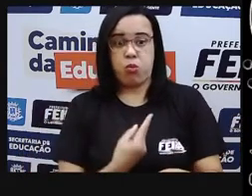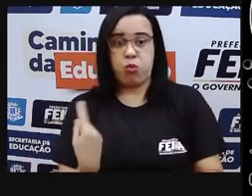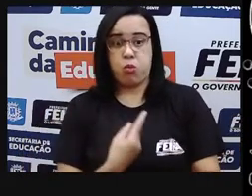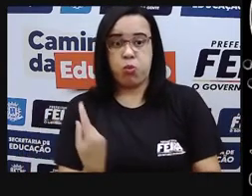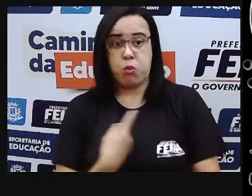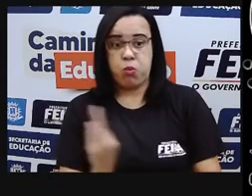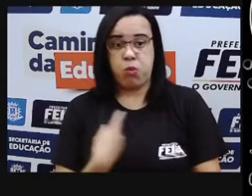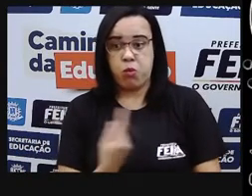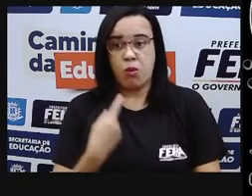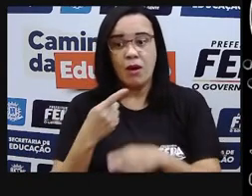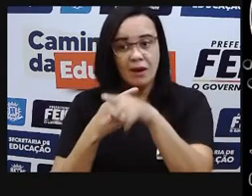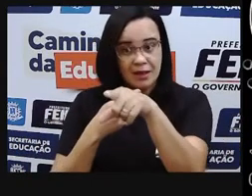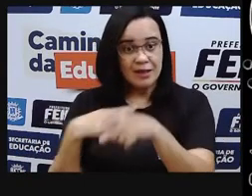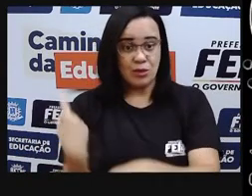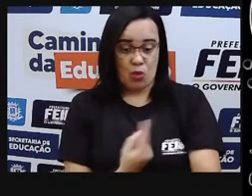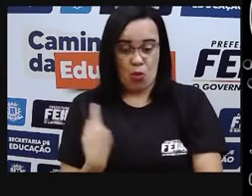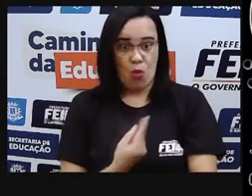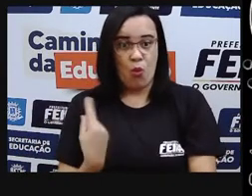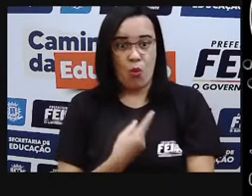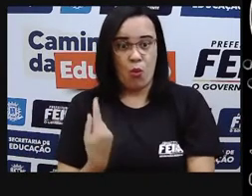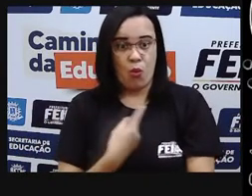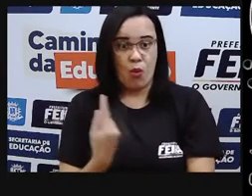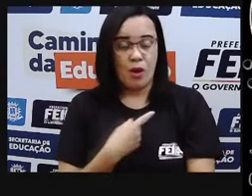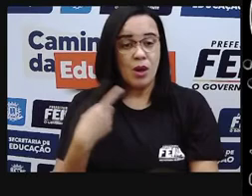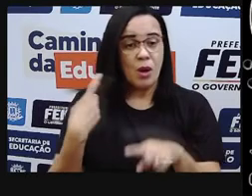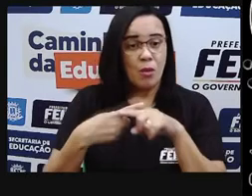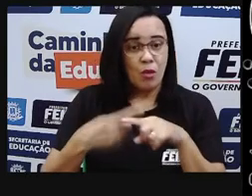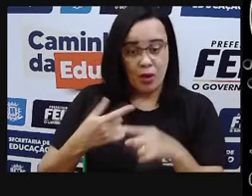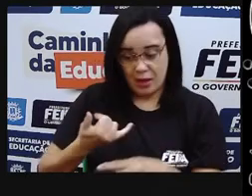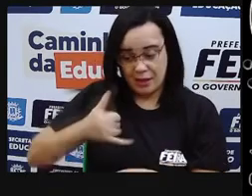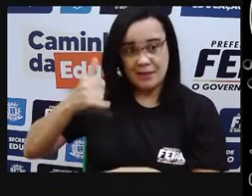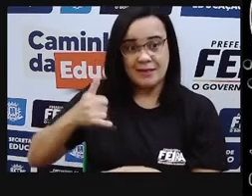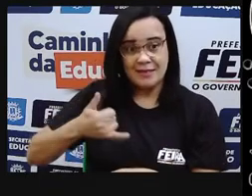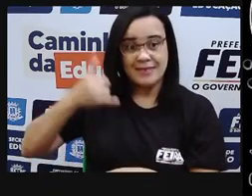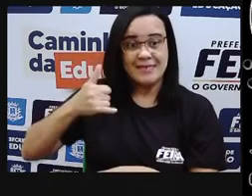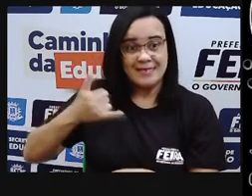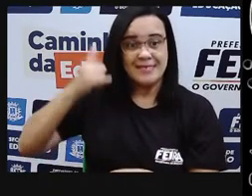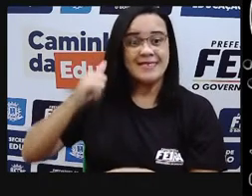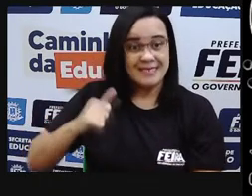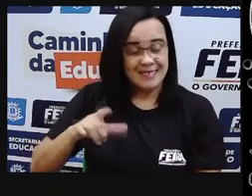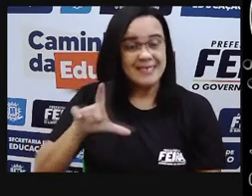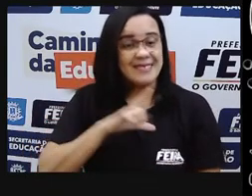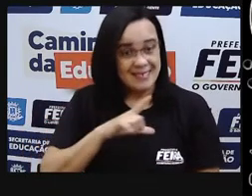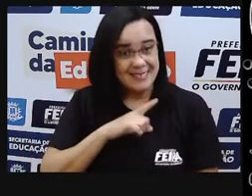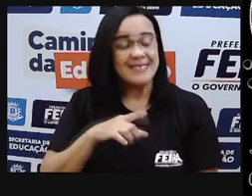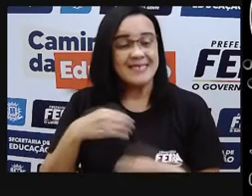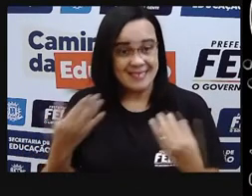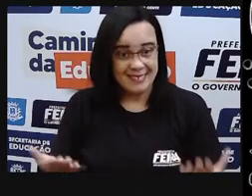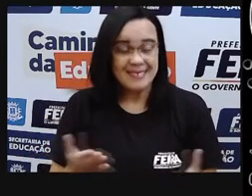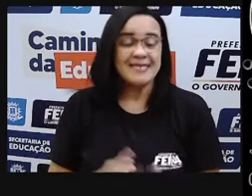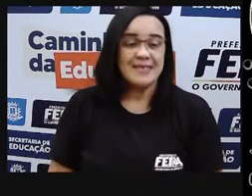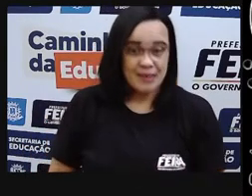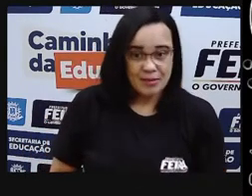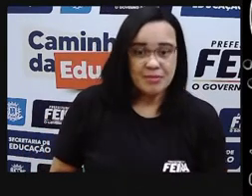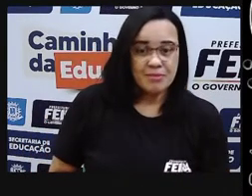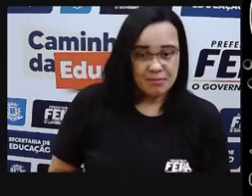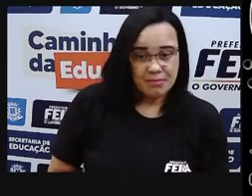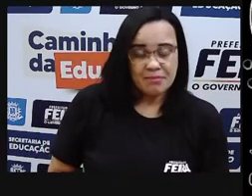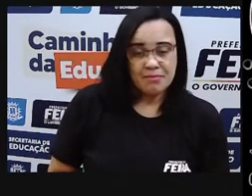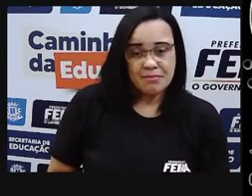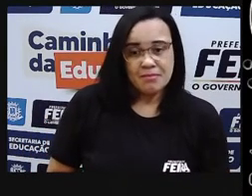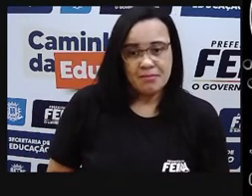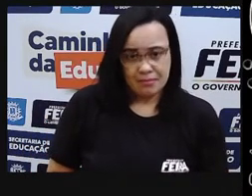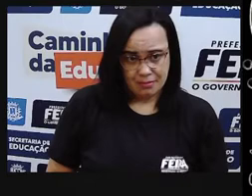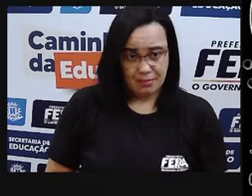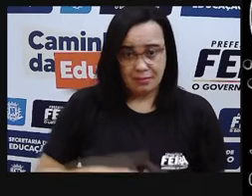estar fazendo o quê? Um movimento. Vai estar tendo também ali uma energia cinética e uma energia mecânica acontecendo